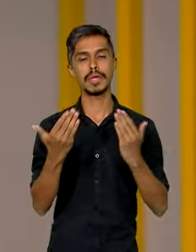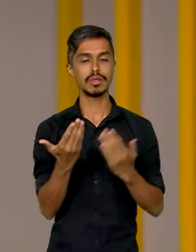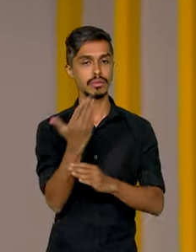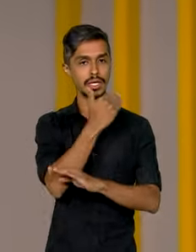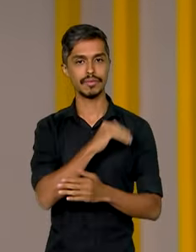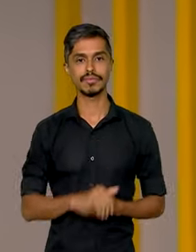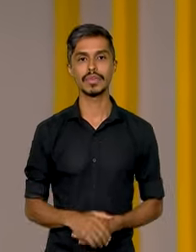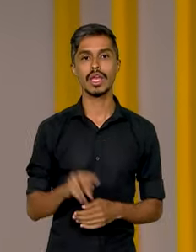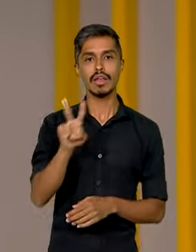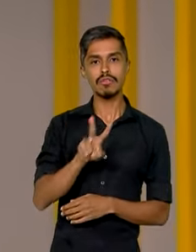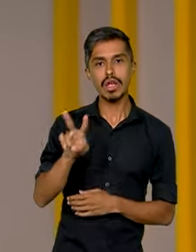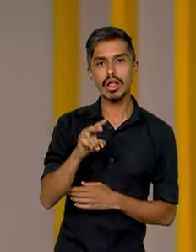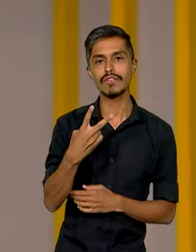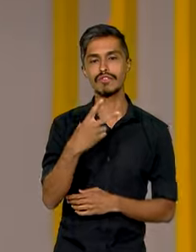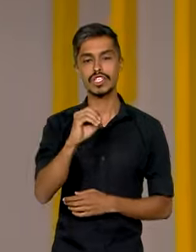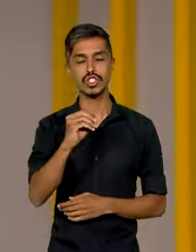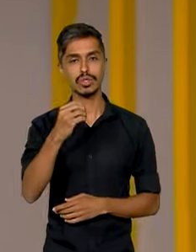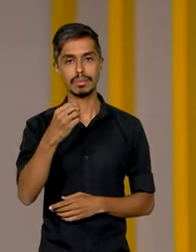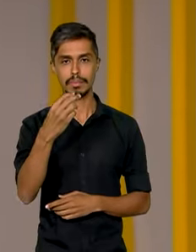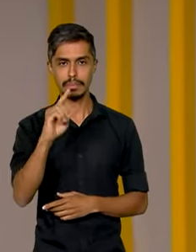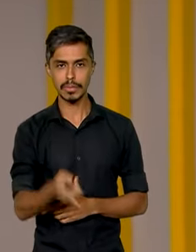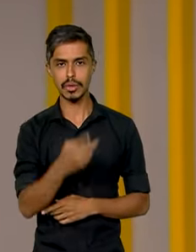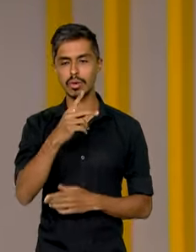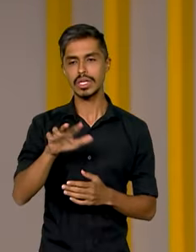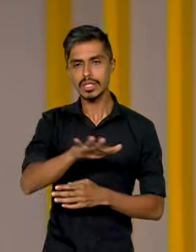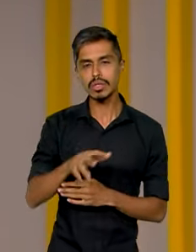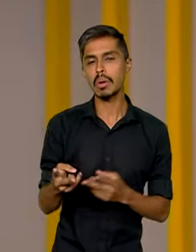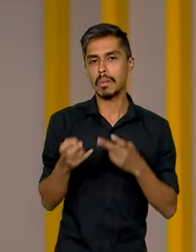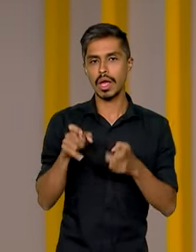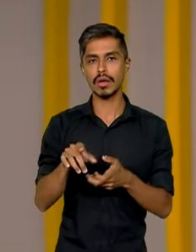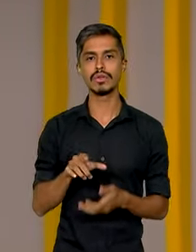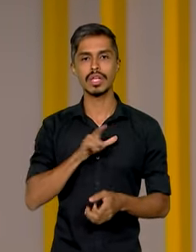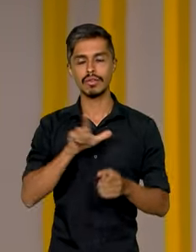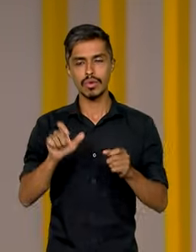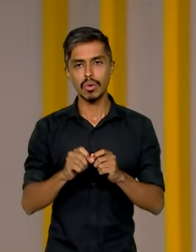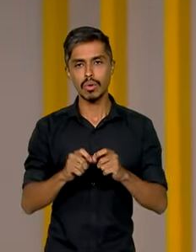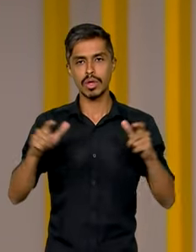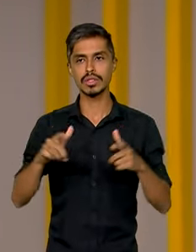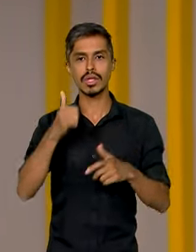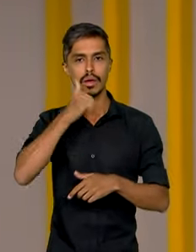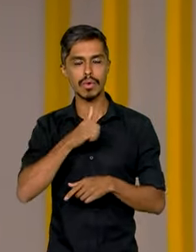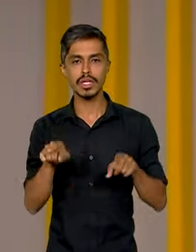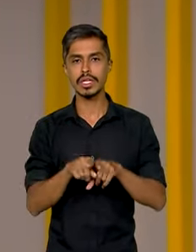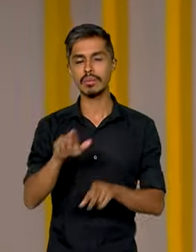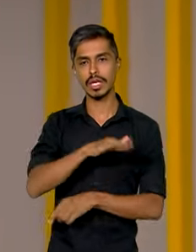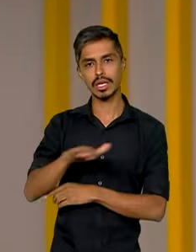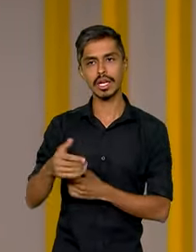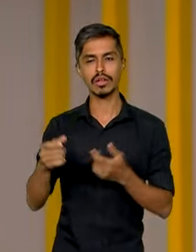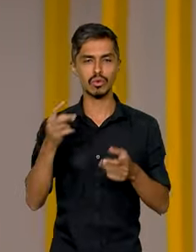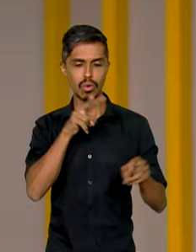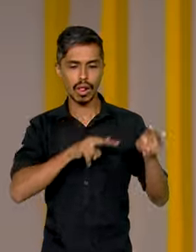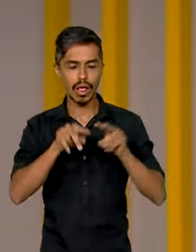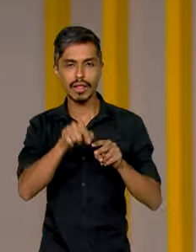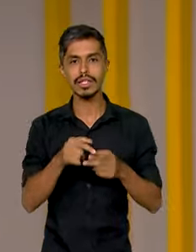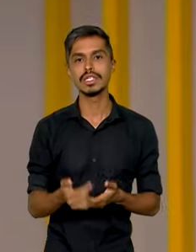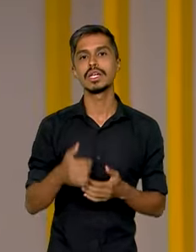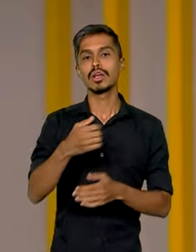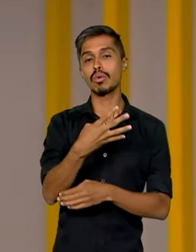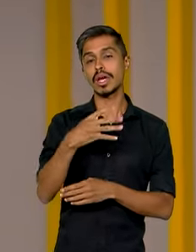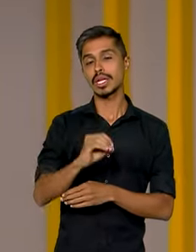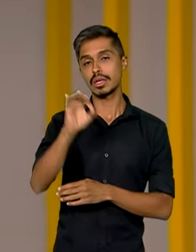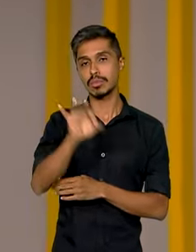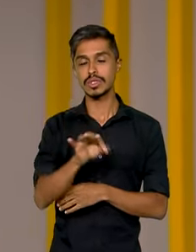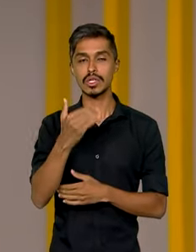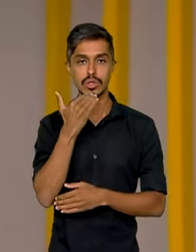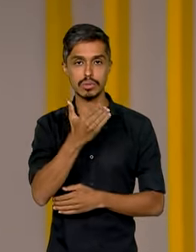venezuelanos tiveram a situação reconhecida. Houve um aumento no número de mulheres e crianças, que representam 40%